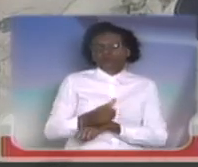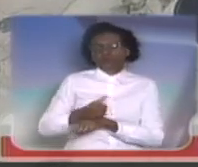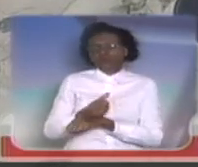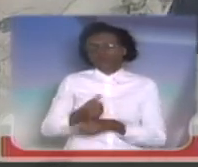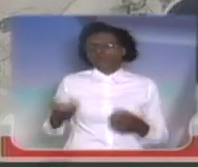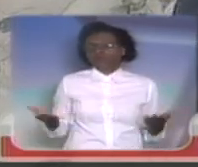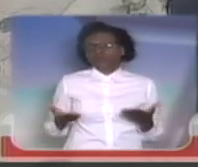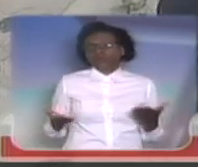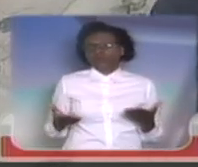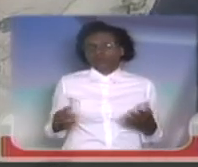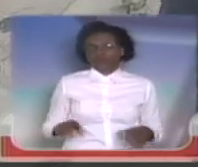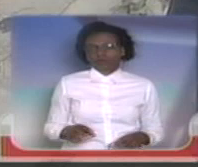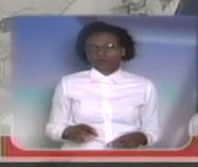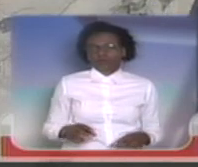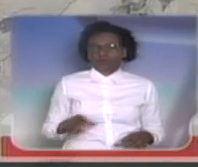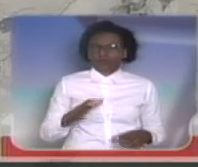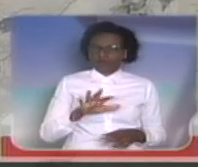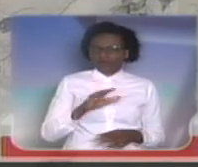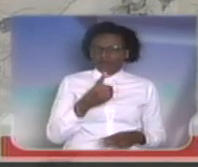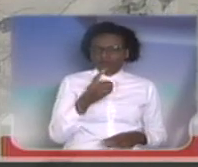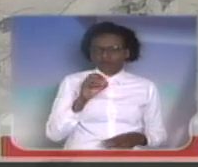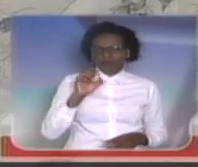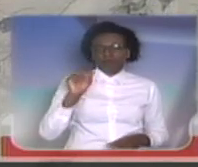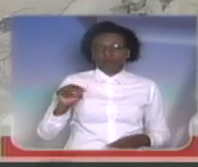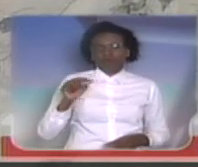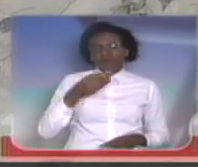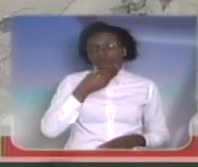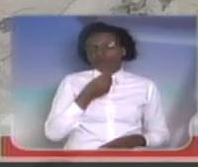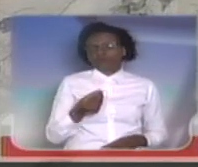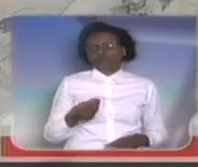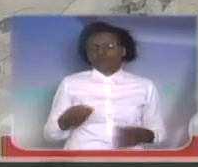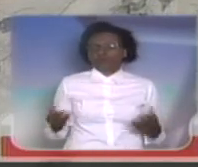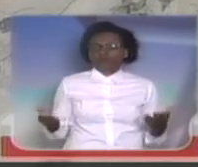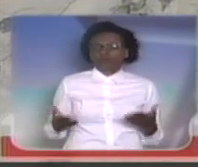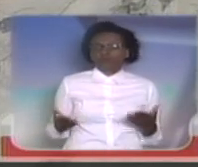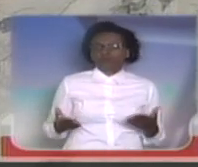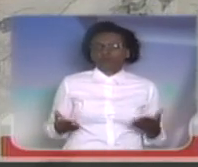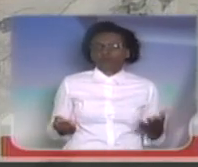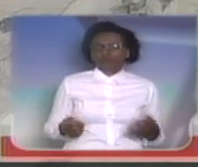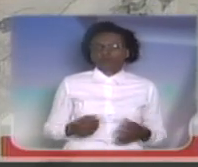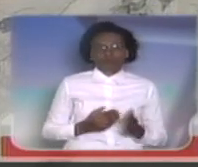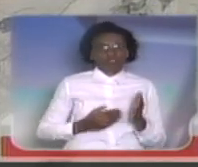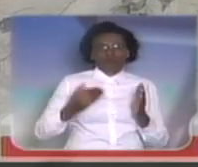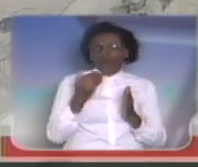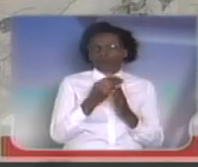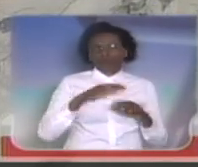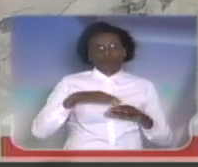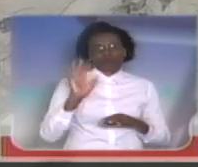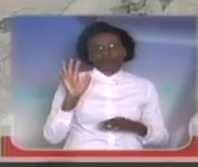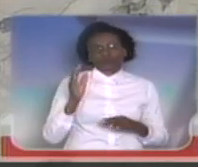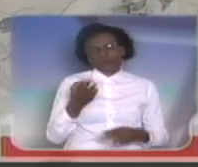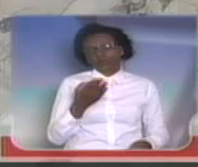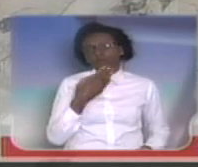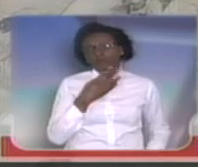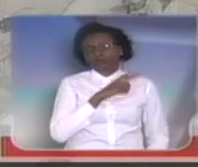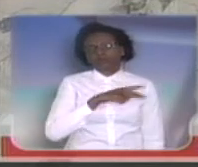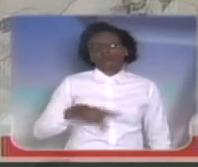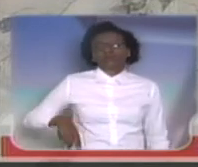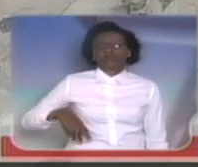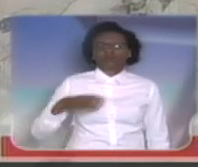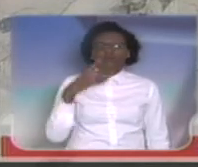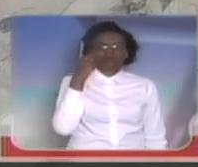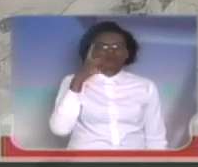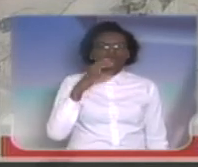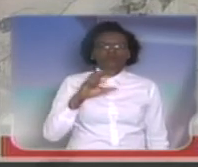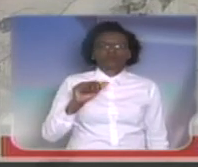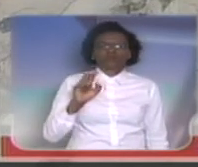que é de aproximadamente 10 mil homens. Então, eu vim aqui, publicamente, fazer esse apelo ao nosso presado presidente, deputado